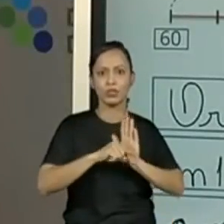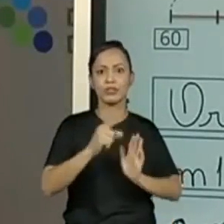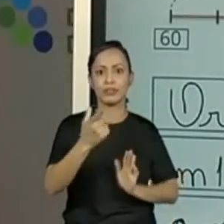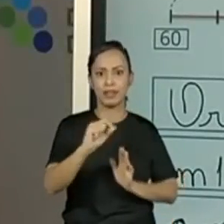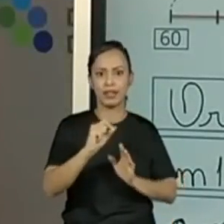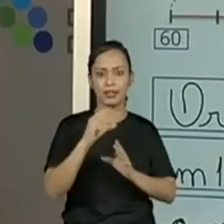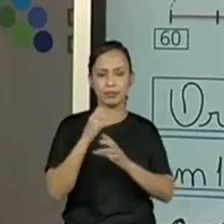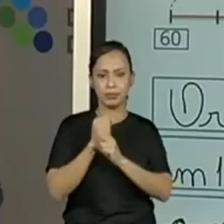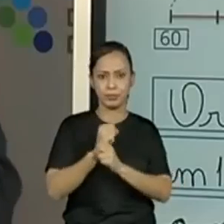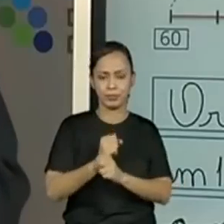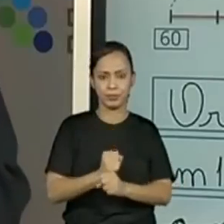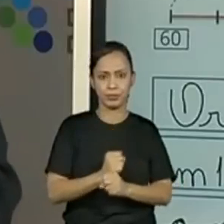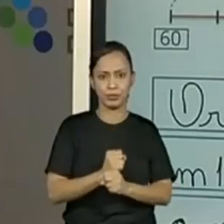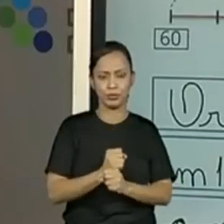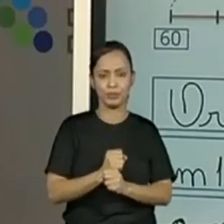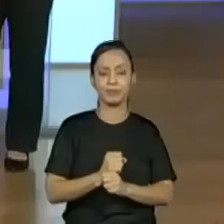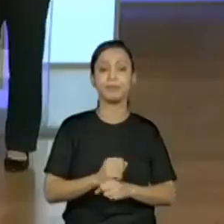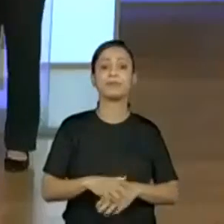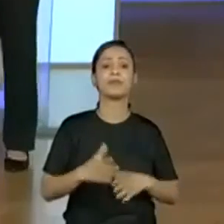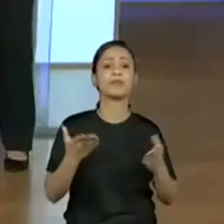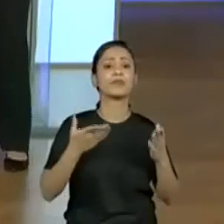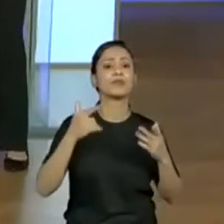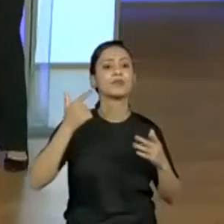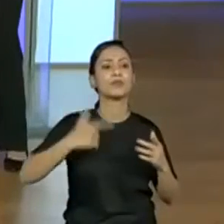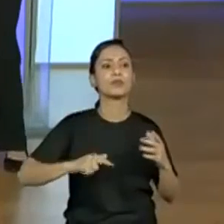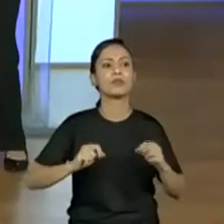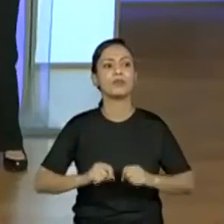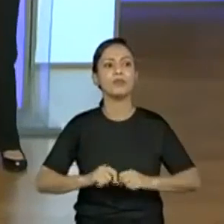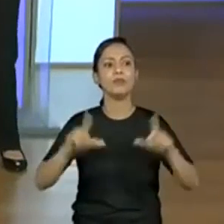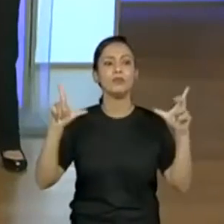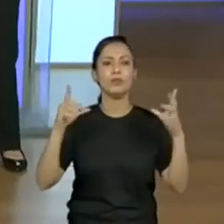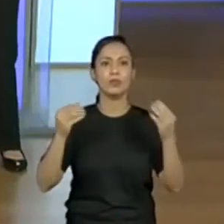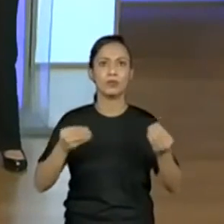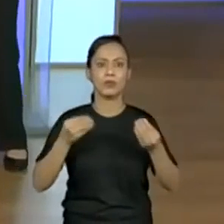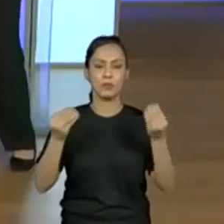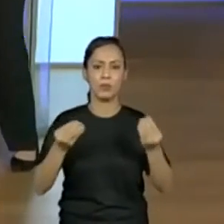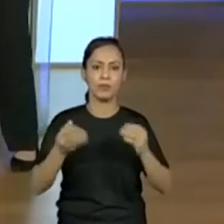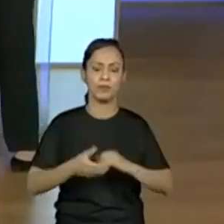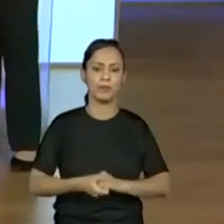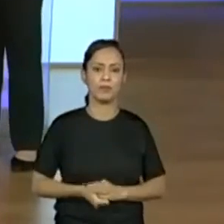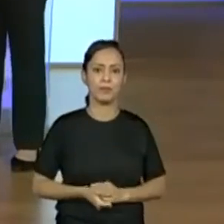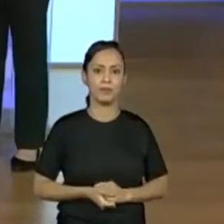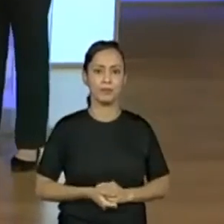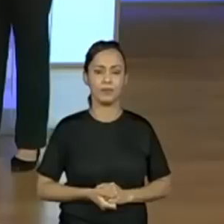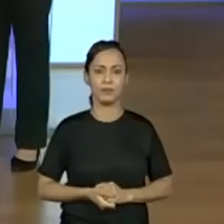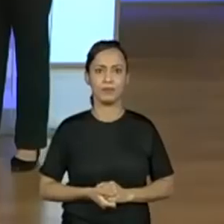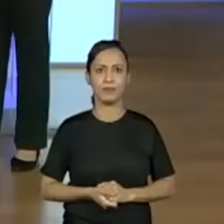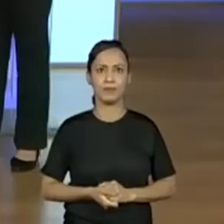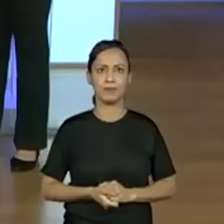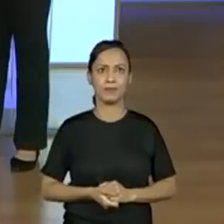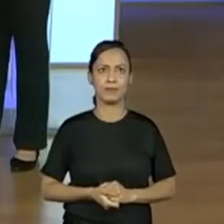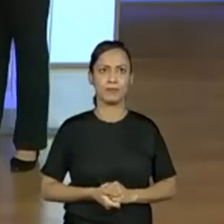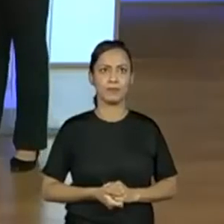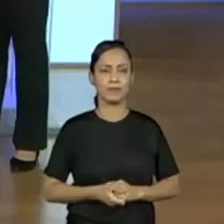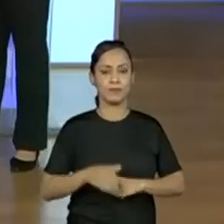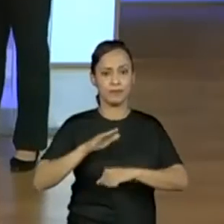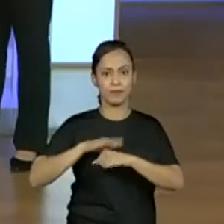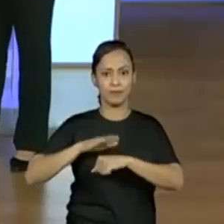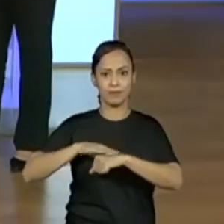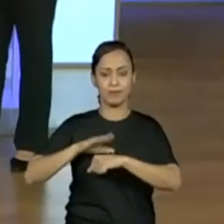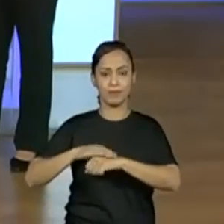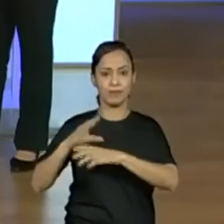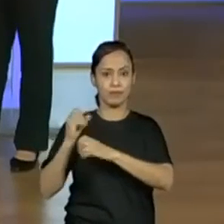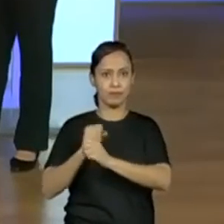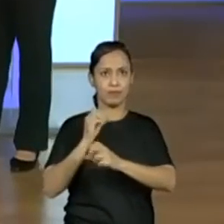Vamos pensar em uma outra sequência? Vamos lá. Então, subtrair 10. Tem o número seguinte. Na nossa próxima